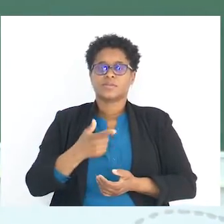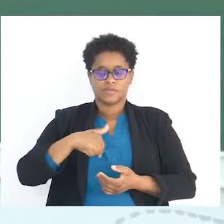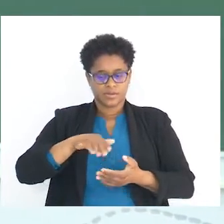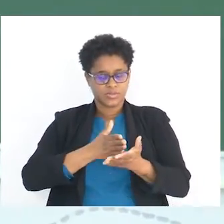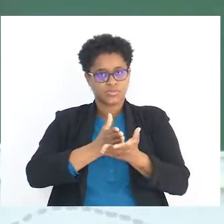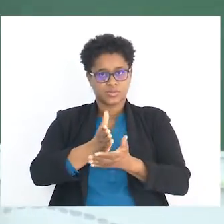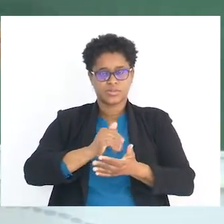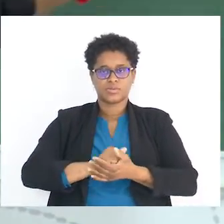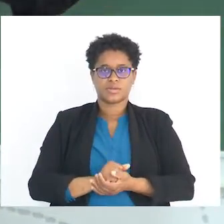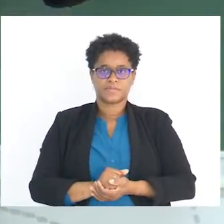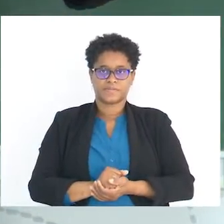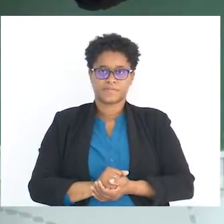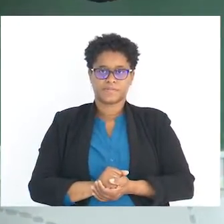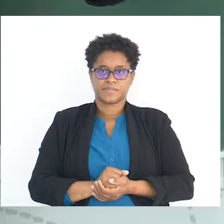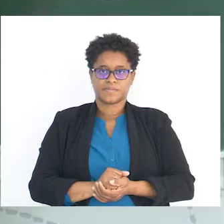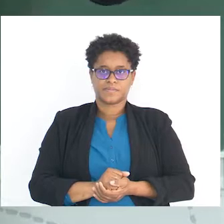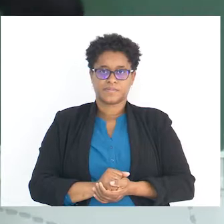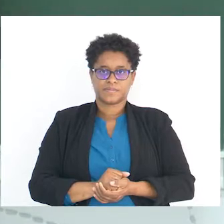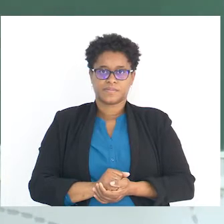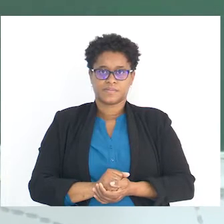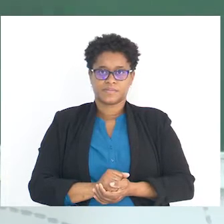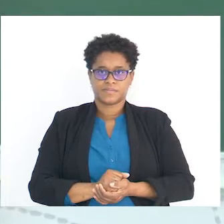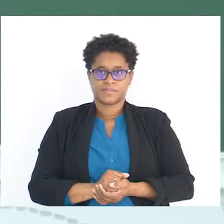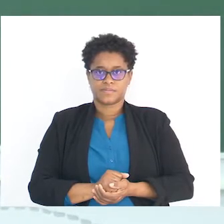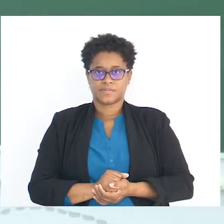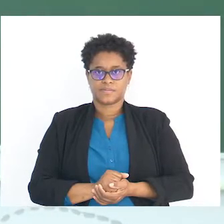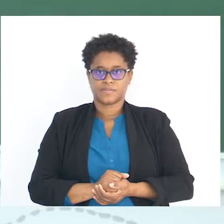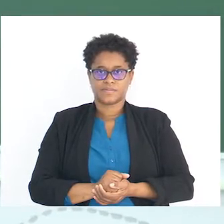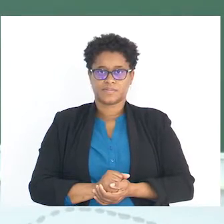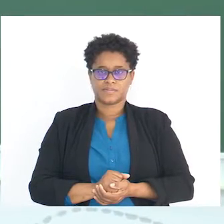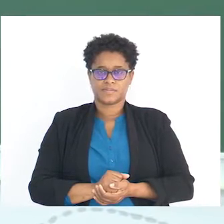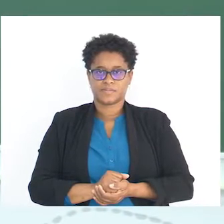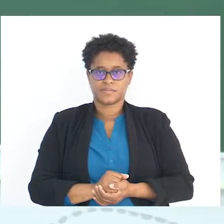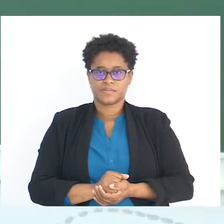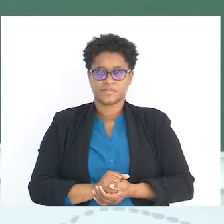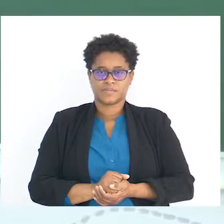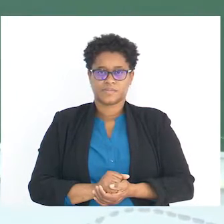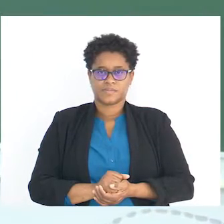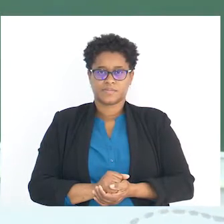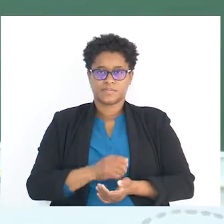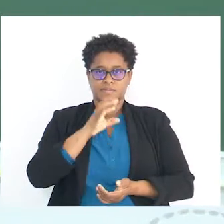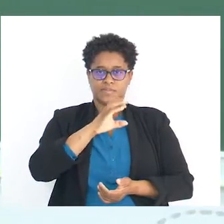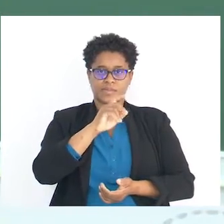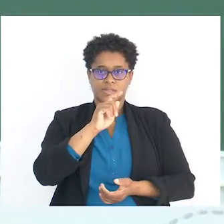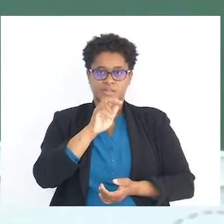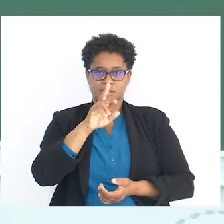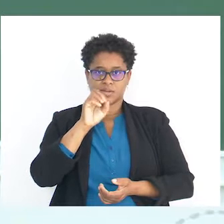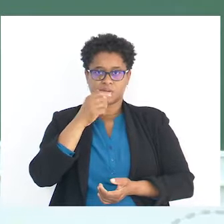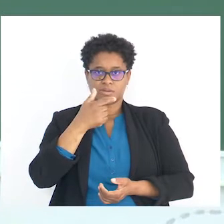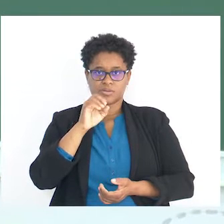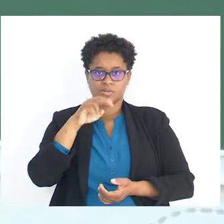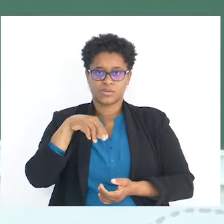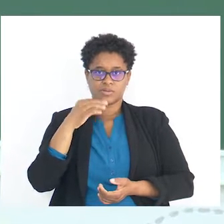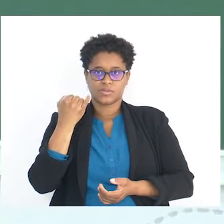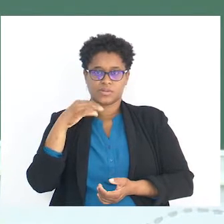Continuando. a serotonina